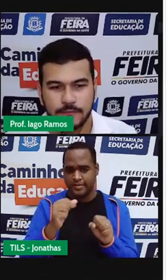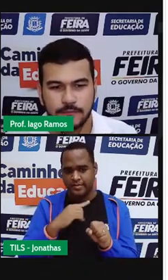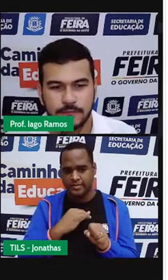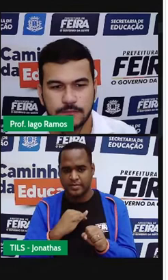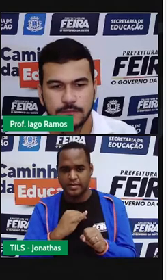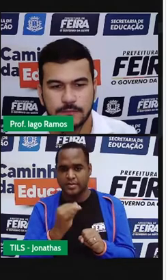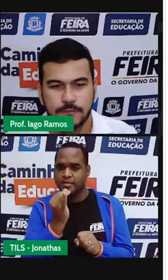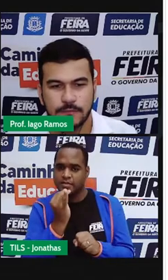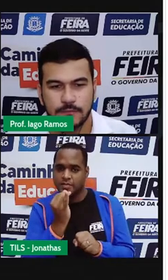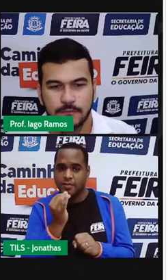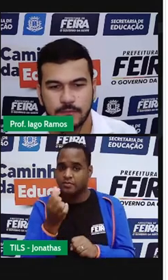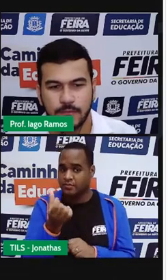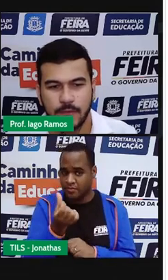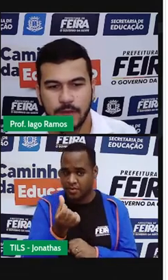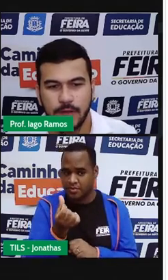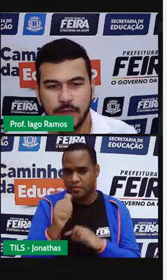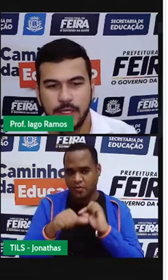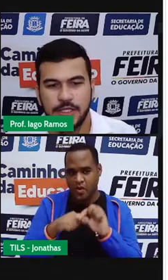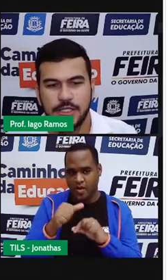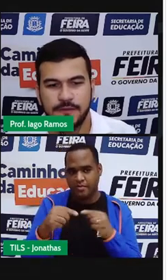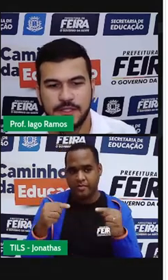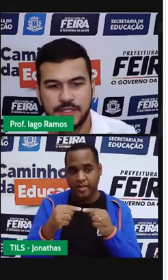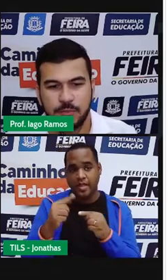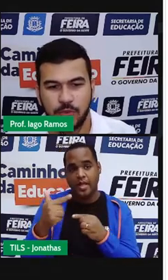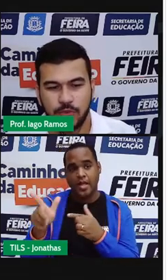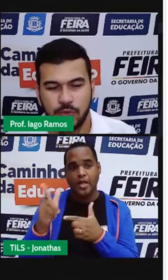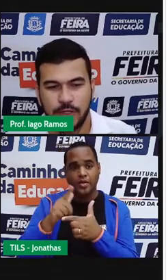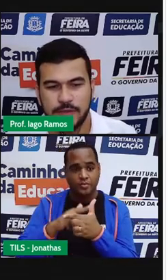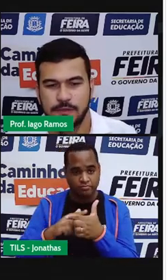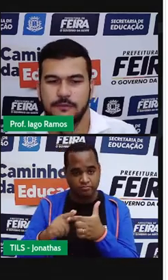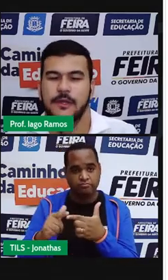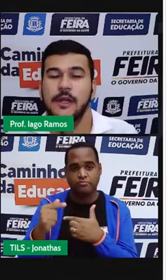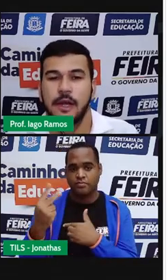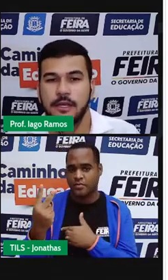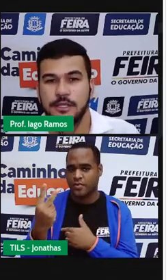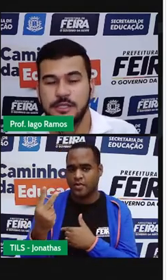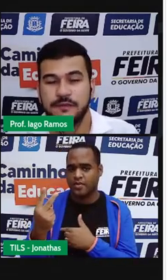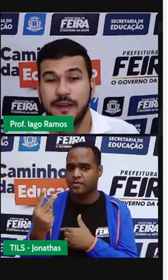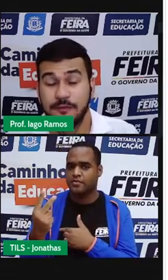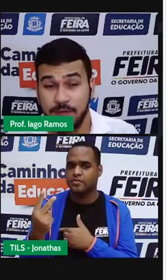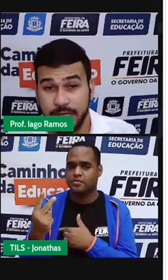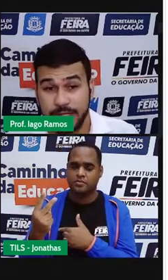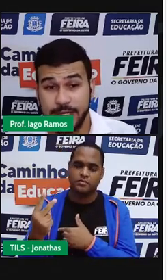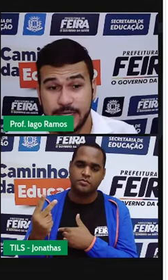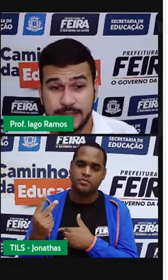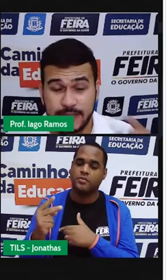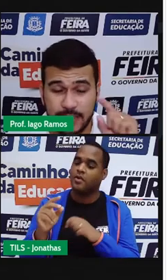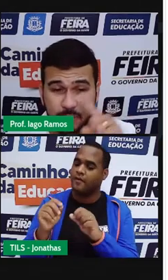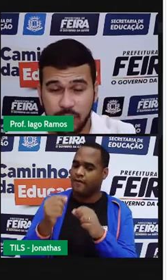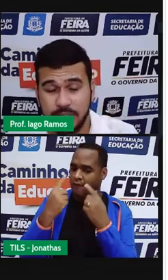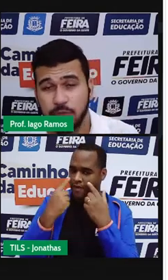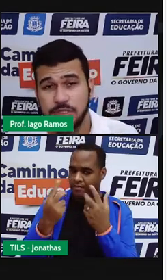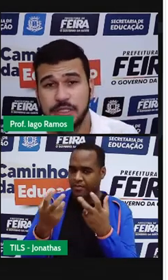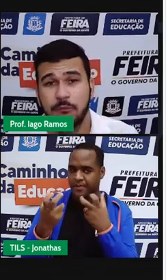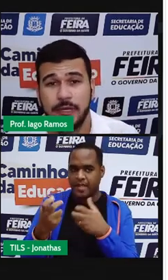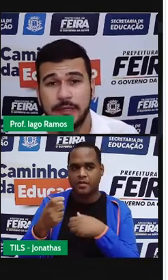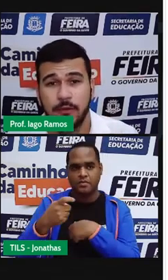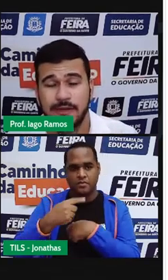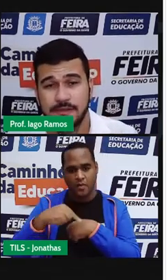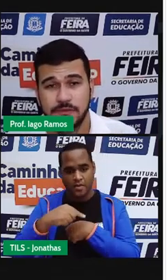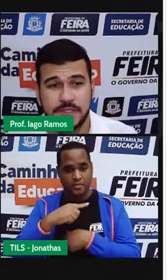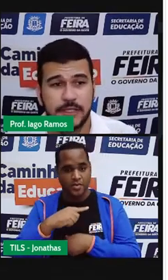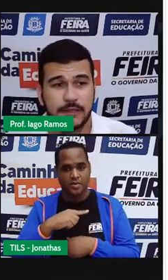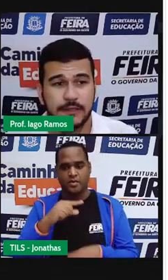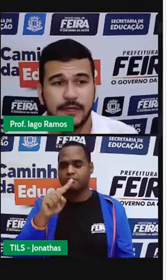e dividir por 2, a gente vai ver que esse tempo aí onde está uma